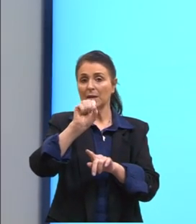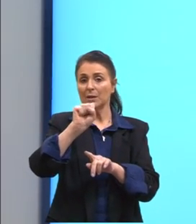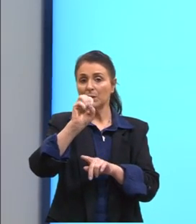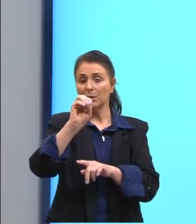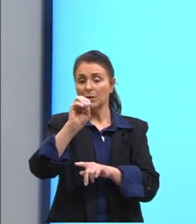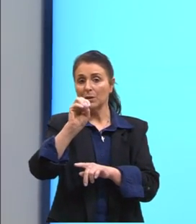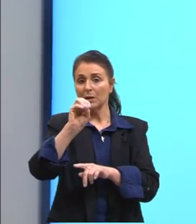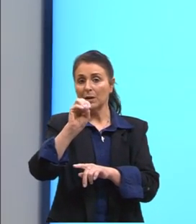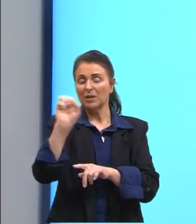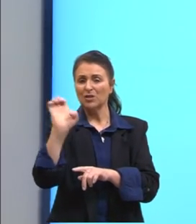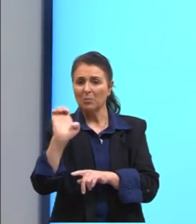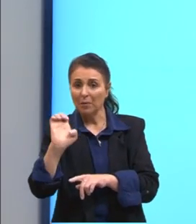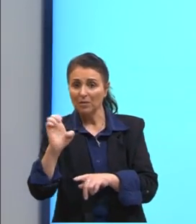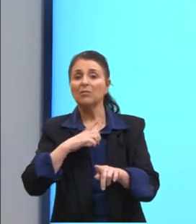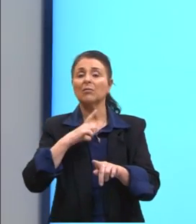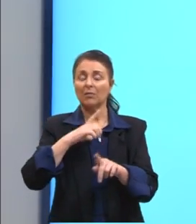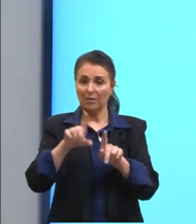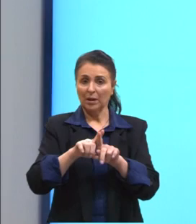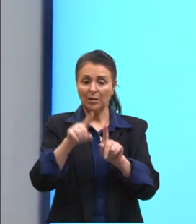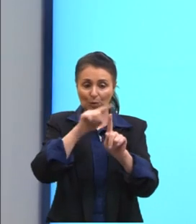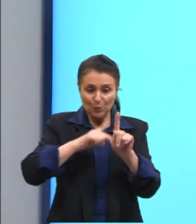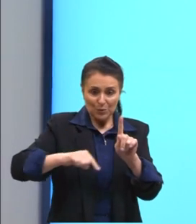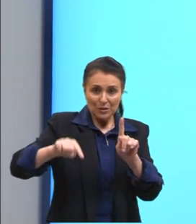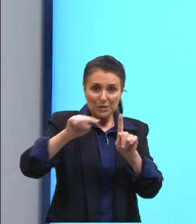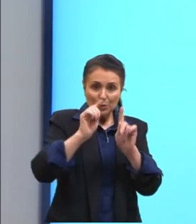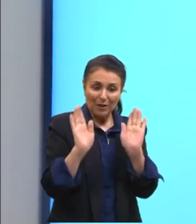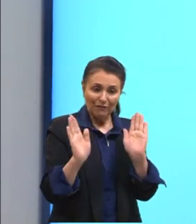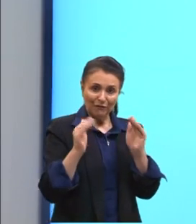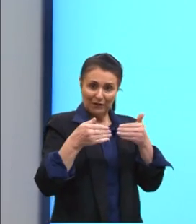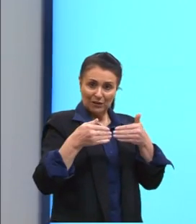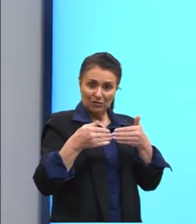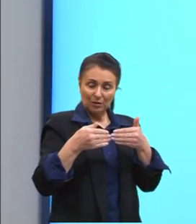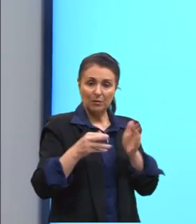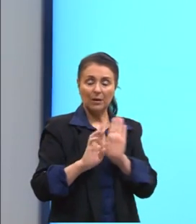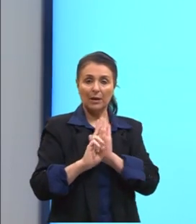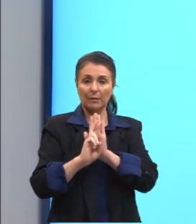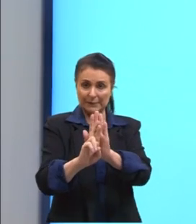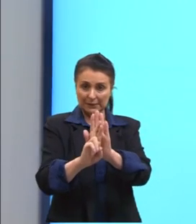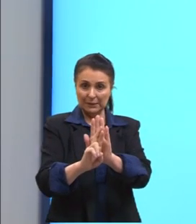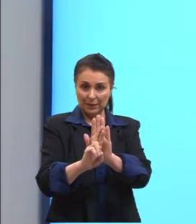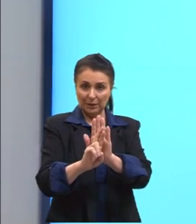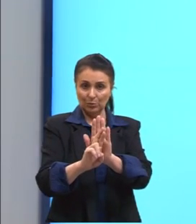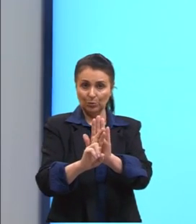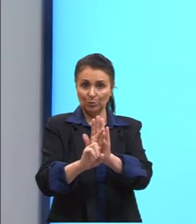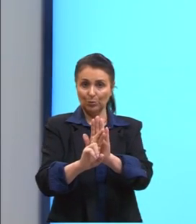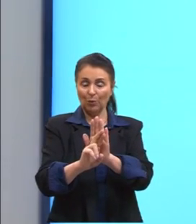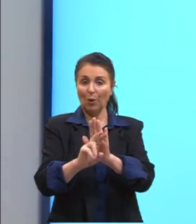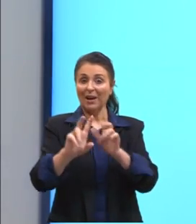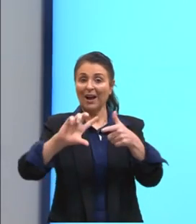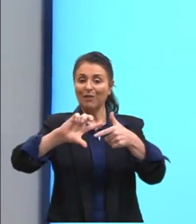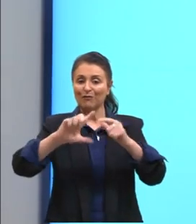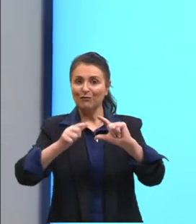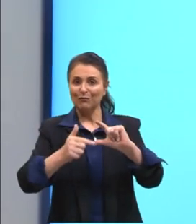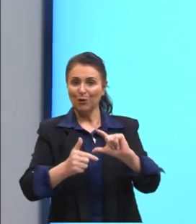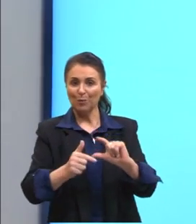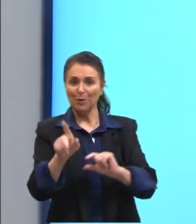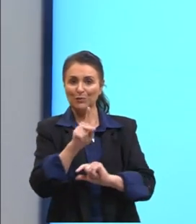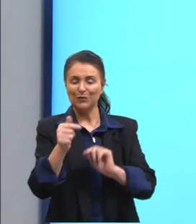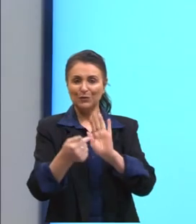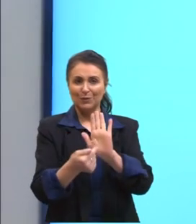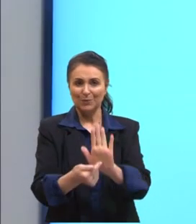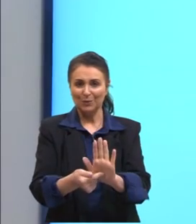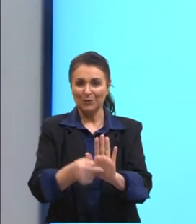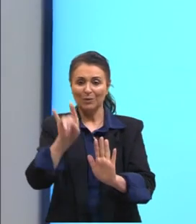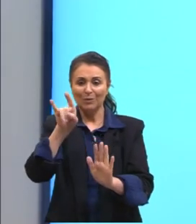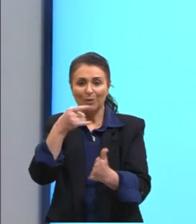acontece esse ciclo fechadinho aqui, tá? Ela é representada, né? Dessa forma aqui, tá? De novo, ó, a gente falou na